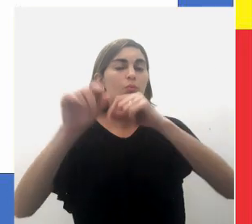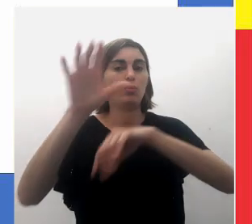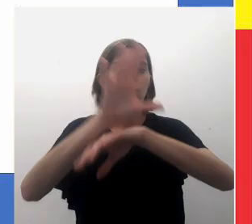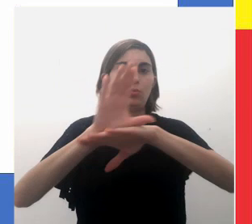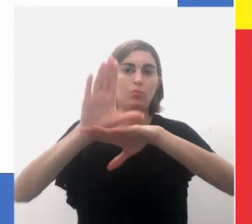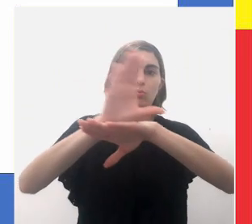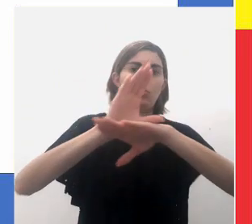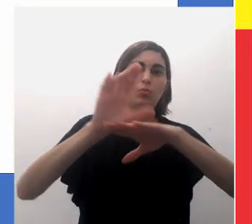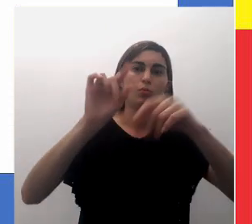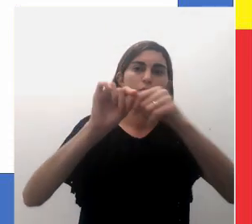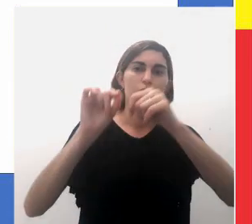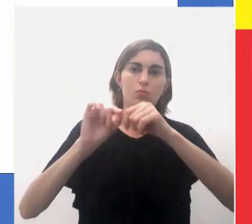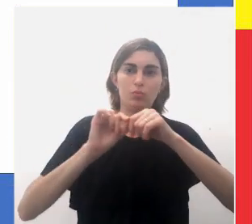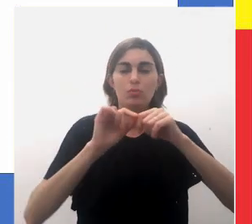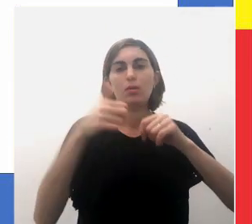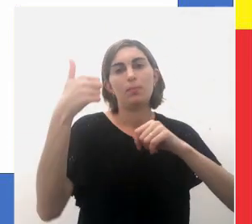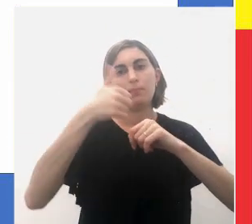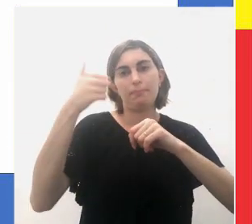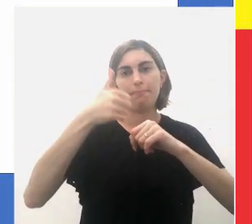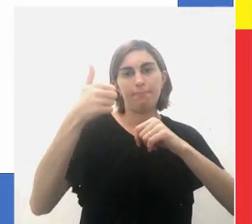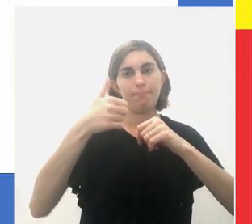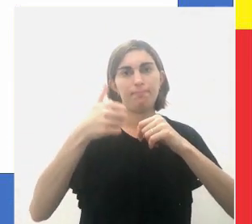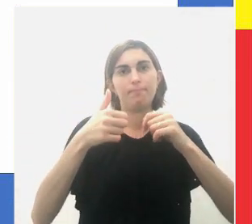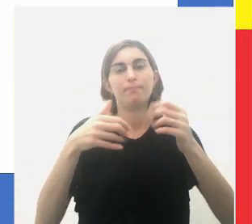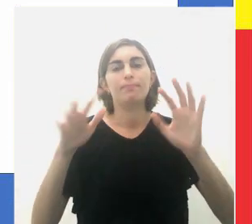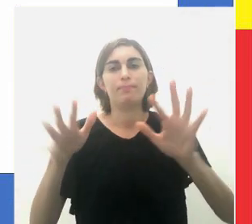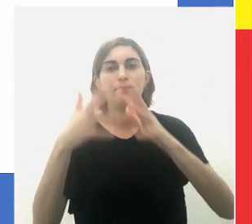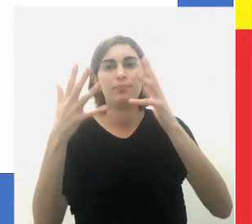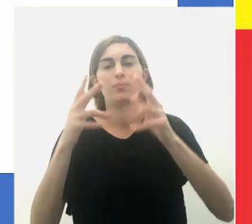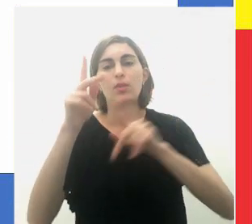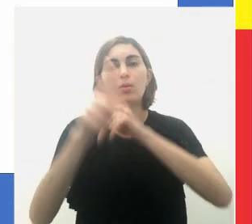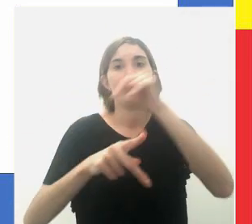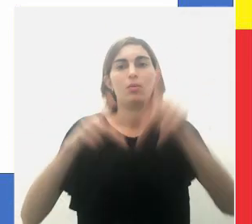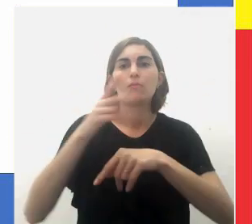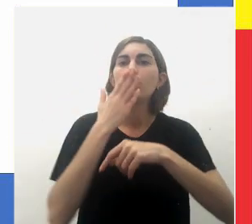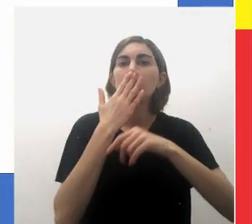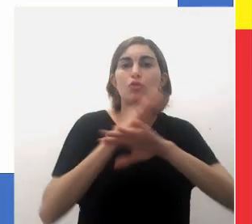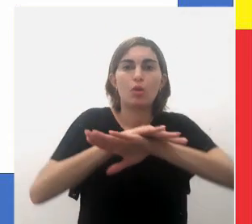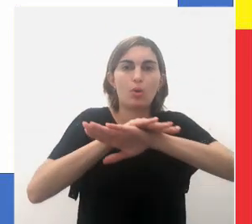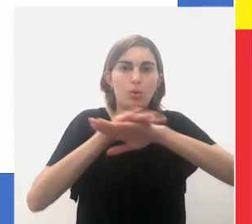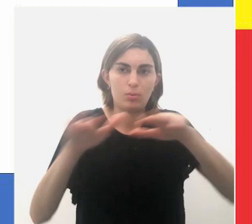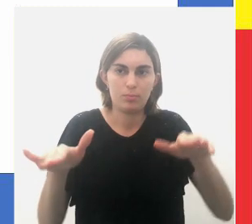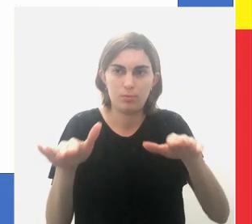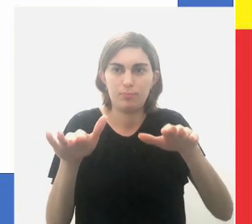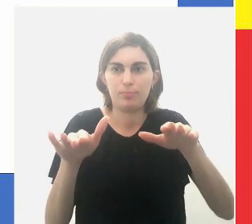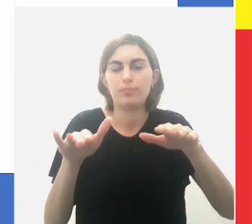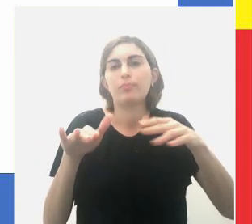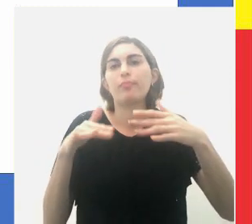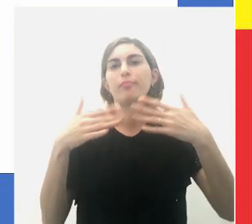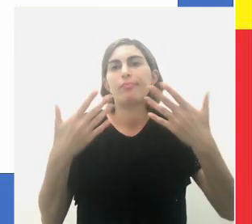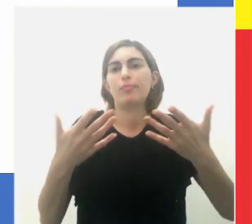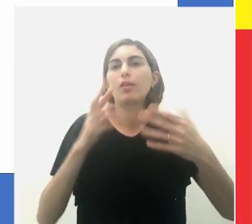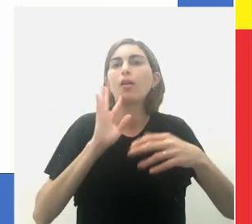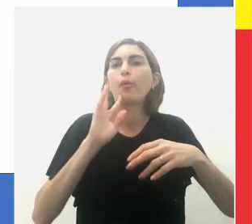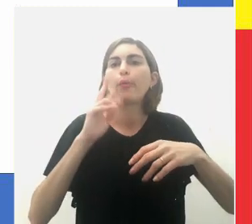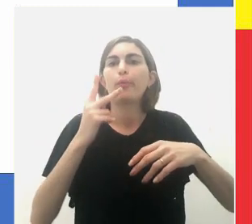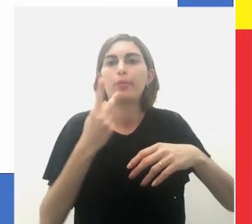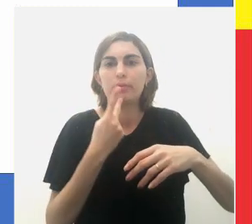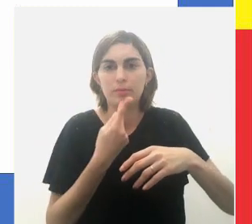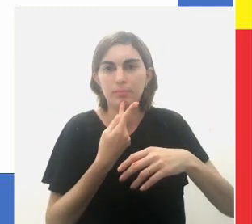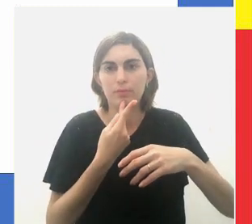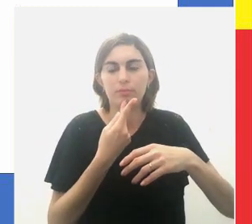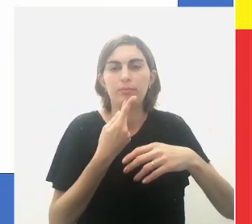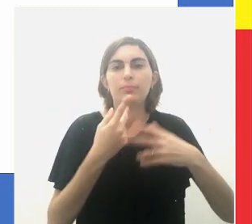que essa Constituição promulgou. Primeiro, afastamento da noção de que os povos indígenas se acabariam. O